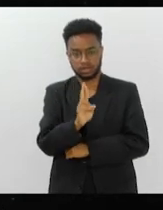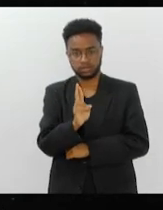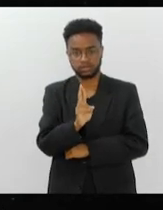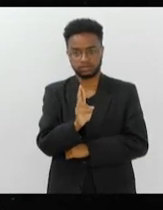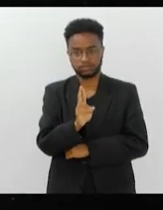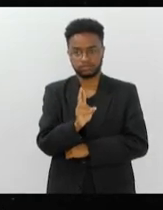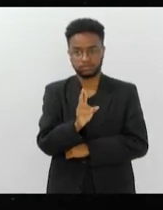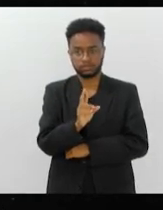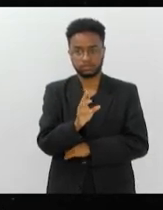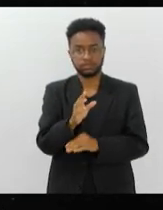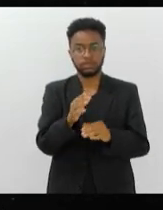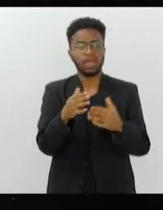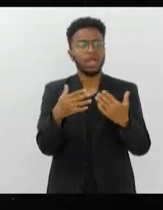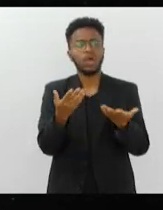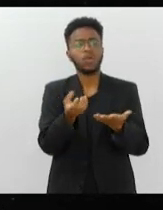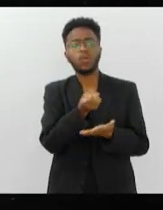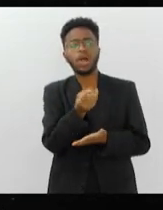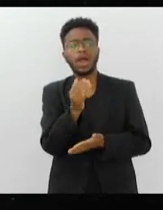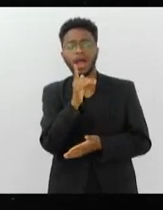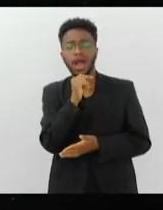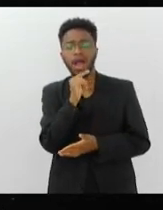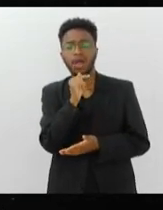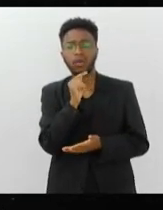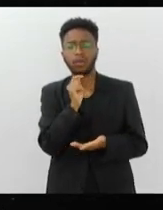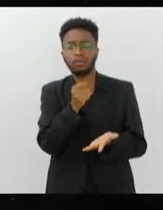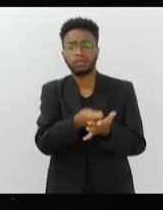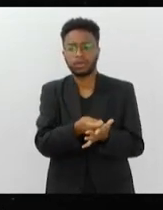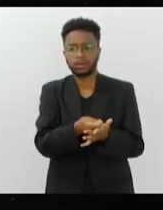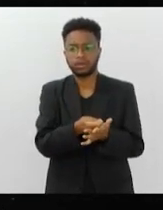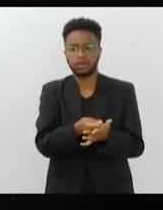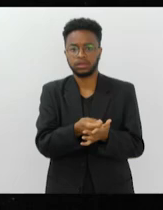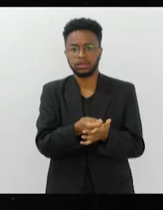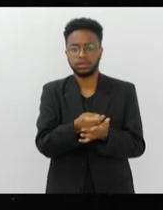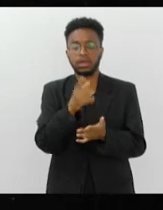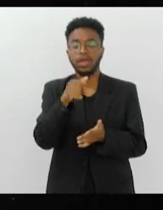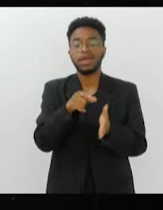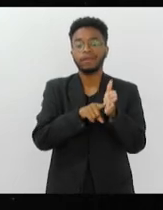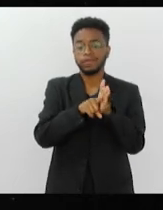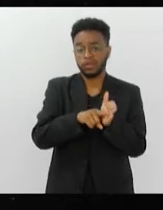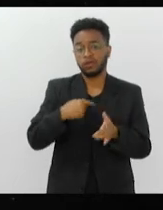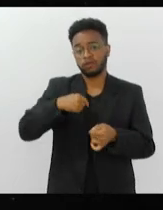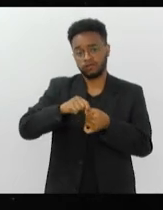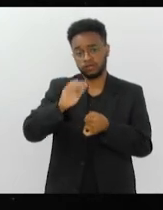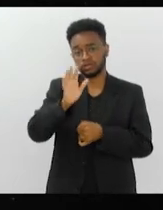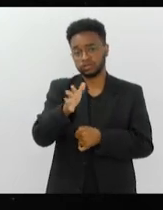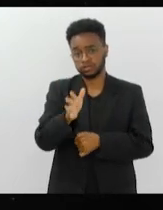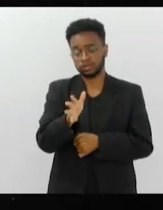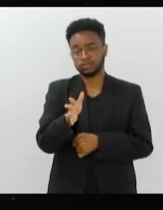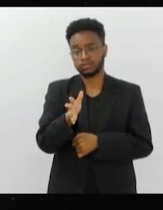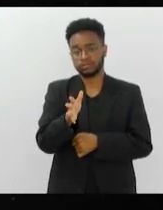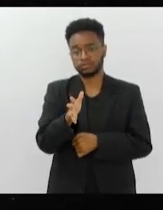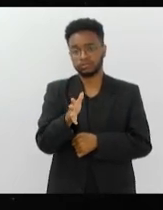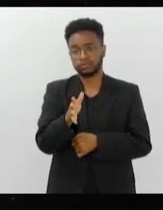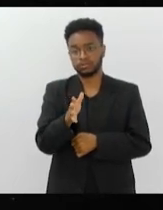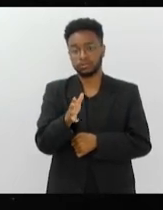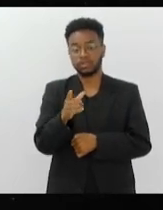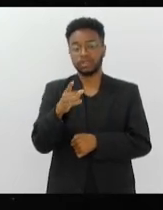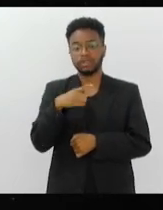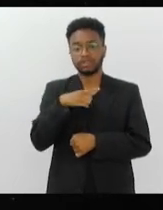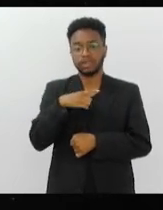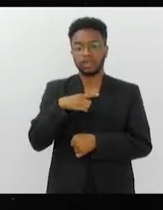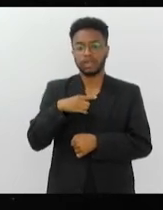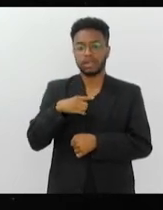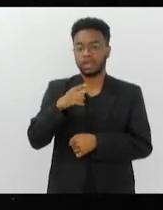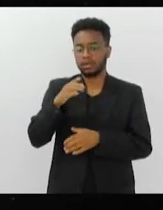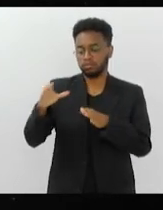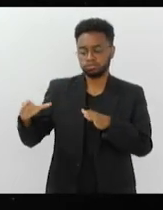Aí quando dizem qual é a quantidade de água, deputada Lucinha, esse levantamento, deputada Índia, eu já fiz. Uma caixa d'água de 500